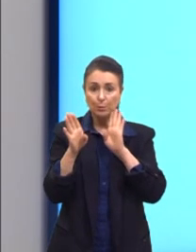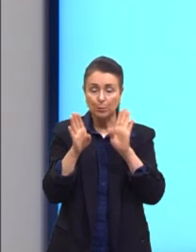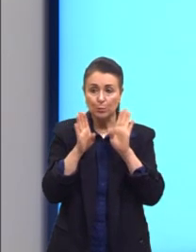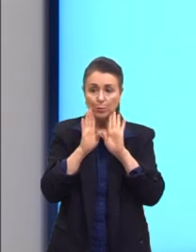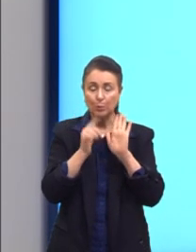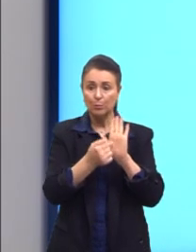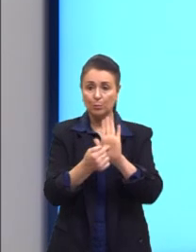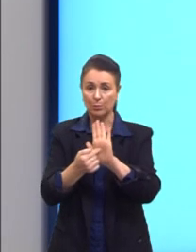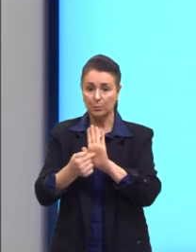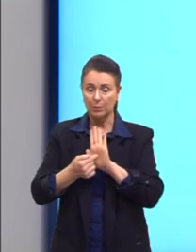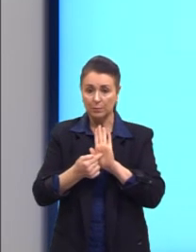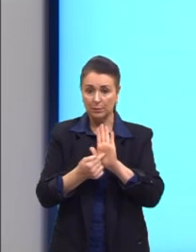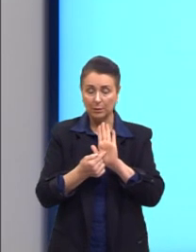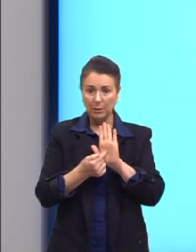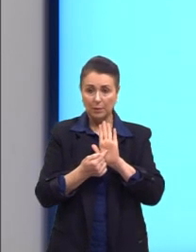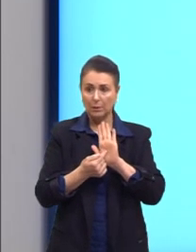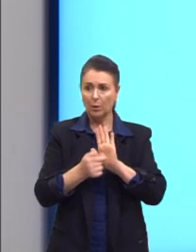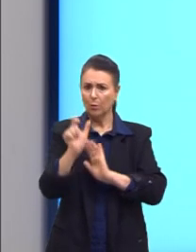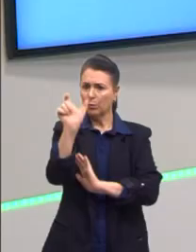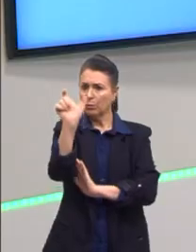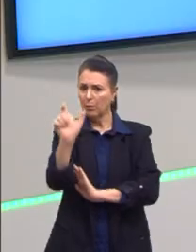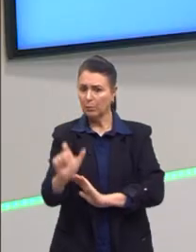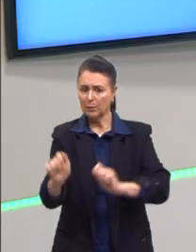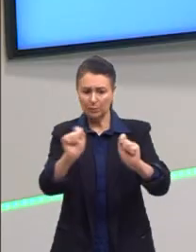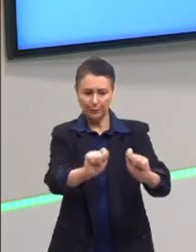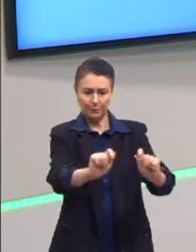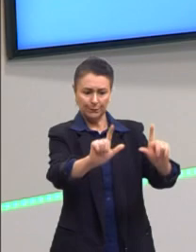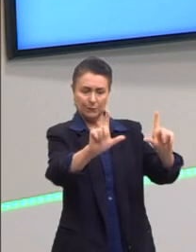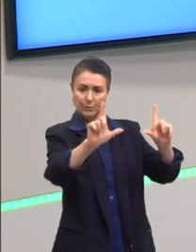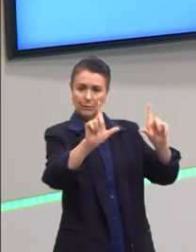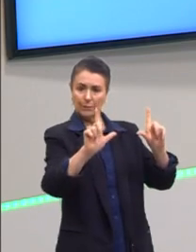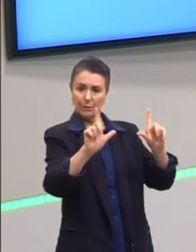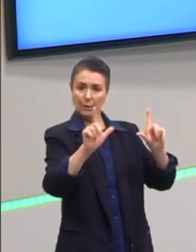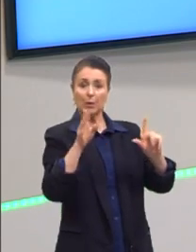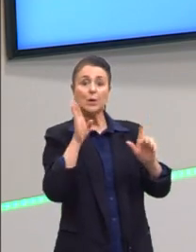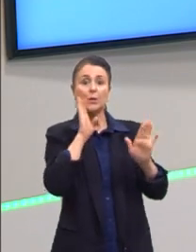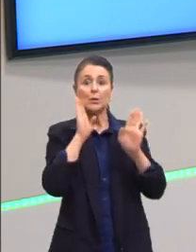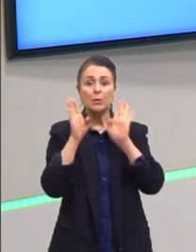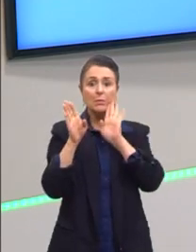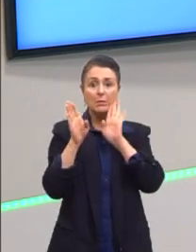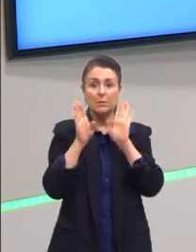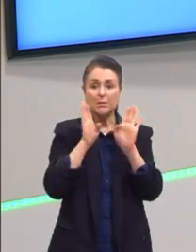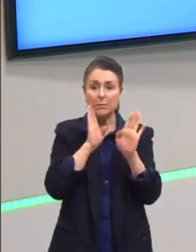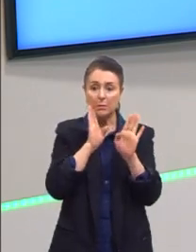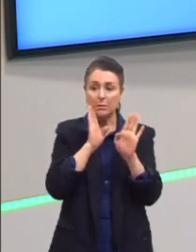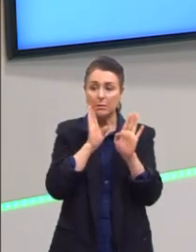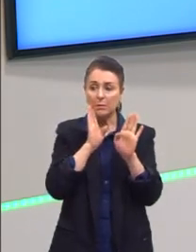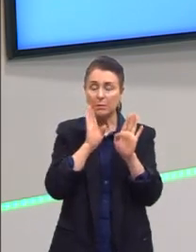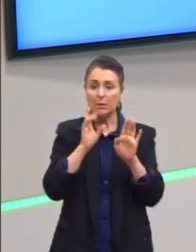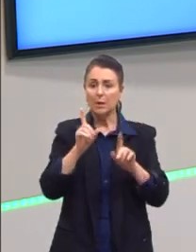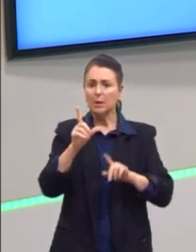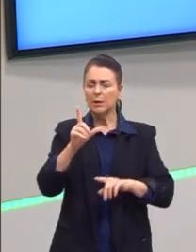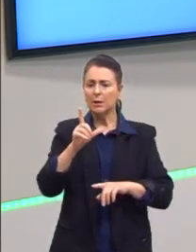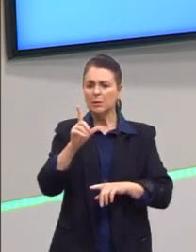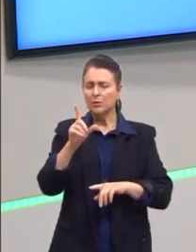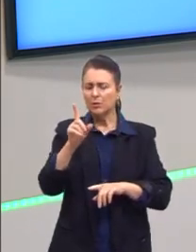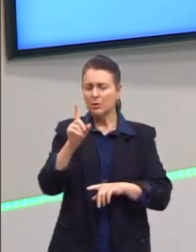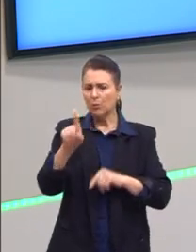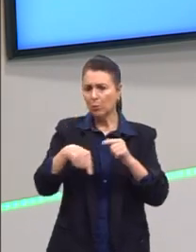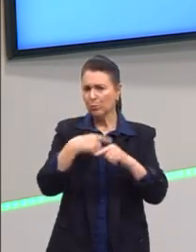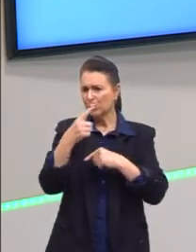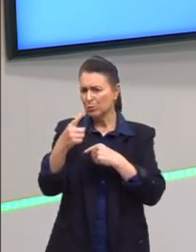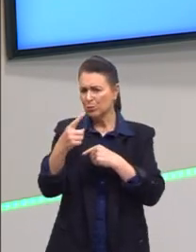pessoa ali com um cartazinho do Facebook. Foi através do Facebook, de alguns outros sites,